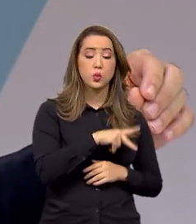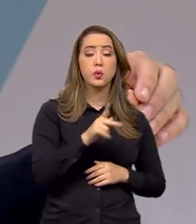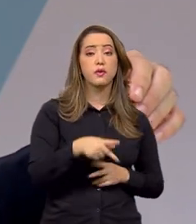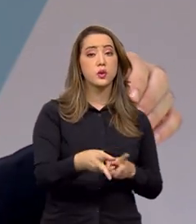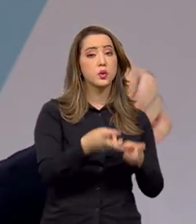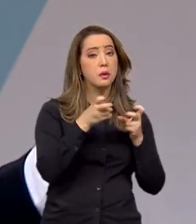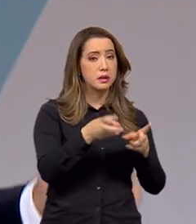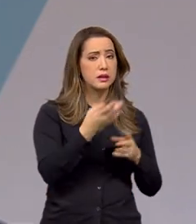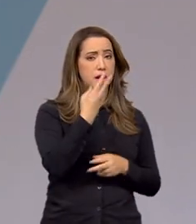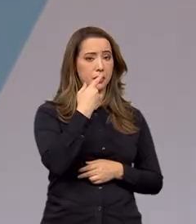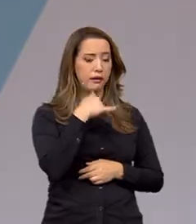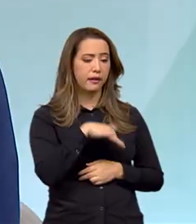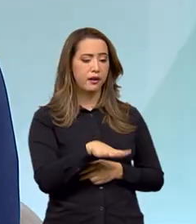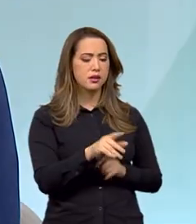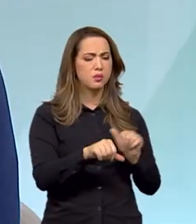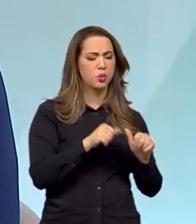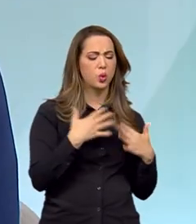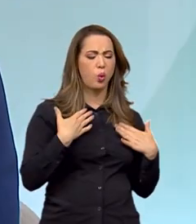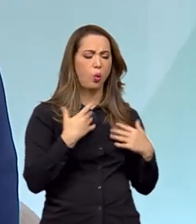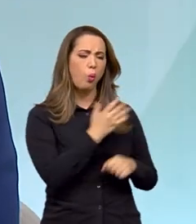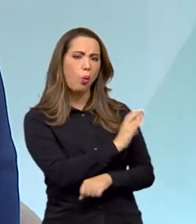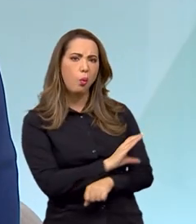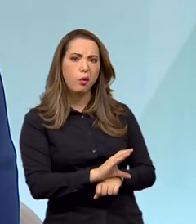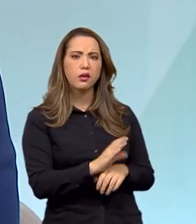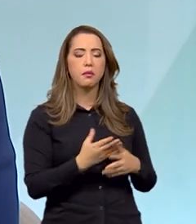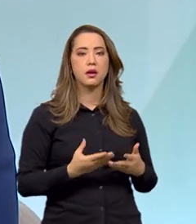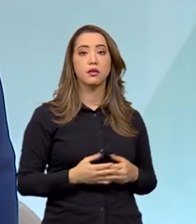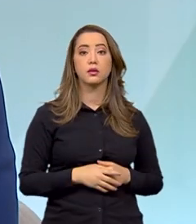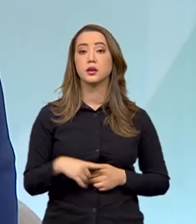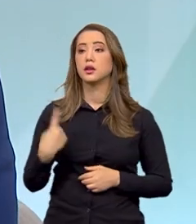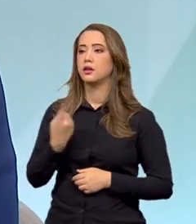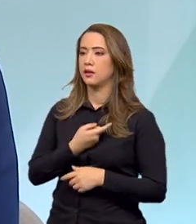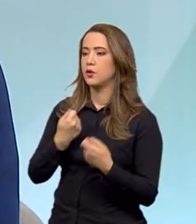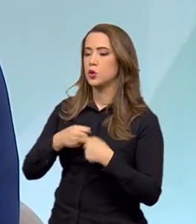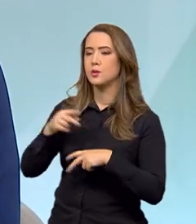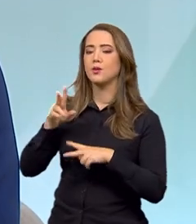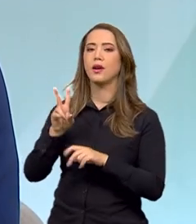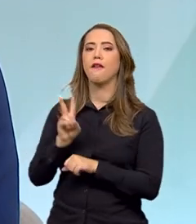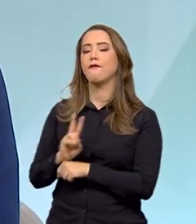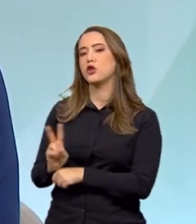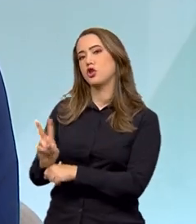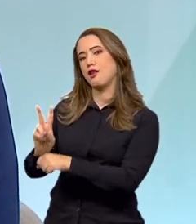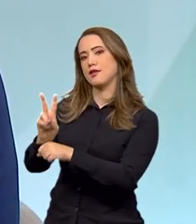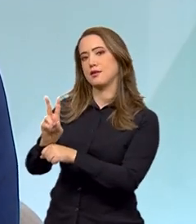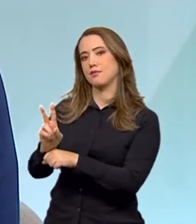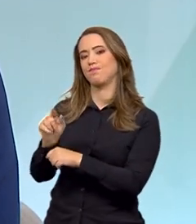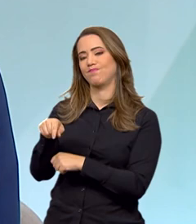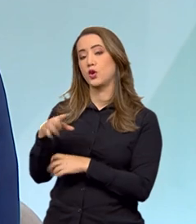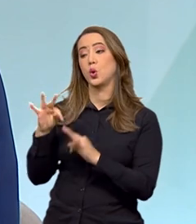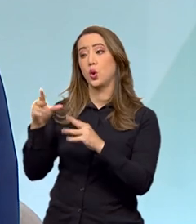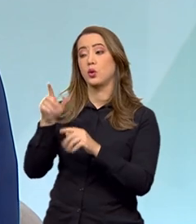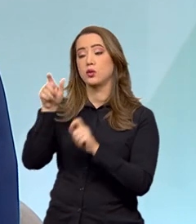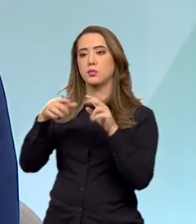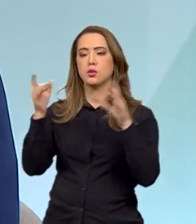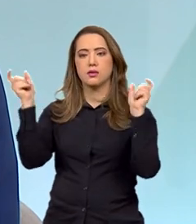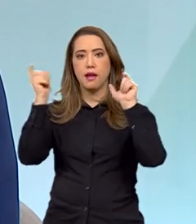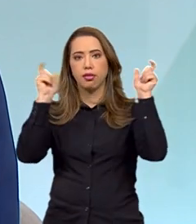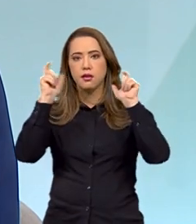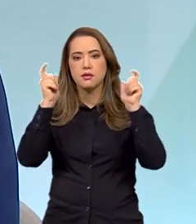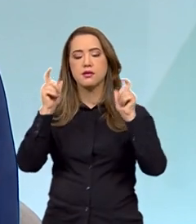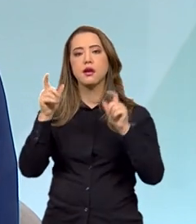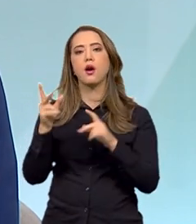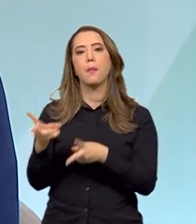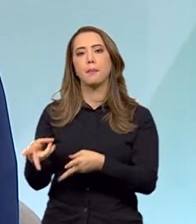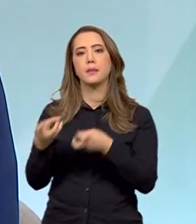diferente da criança, não é isso, Exatamente. Por isso, a gente precisa da vigilância social. Precisa que todo mundo esteja atento aos sinais